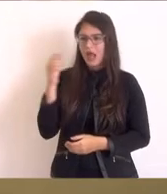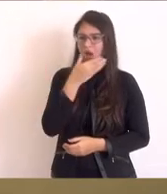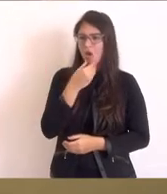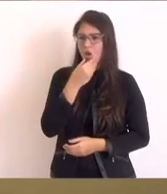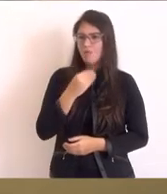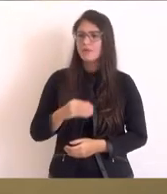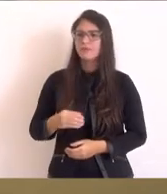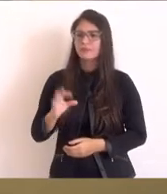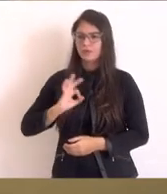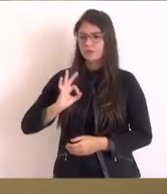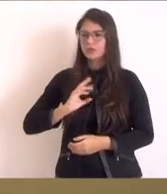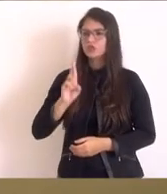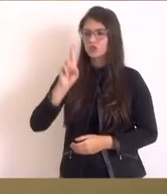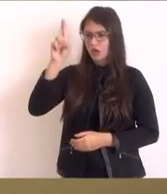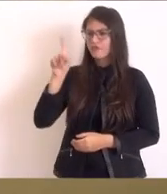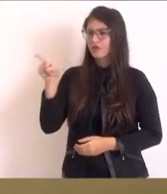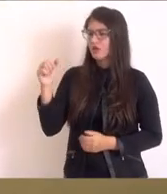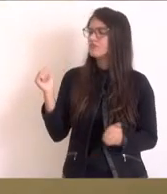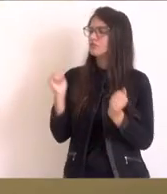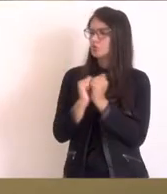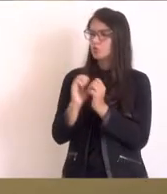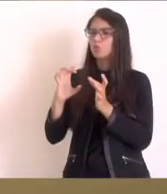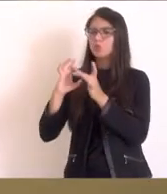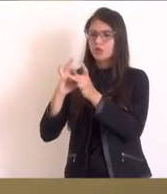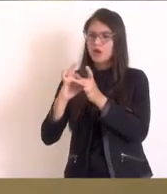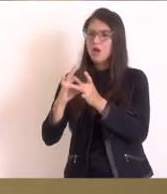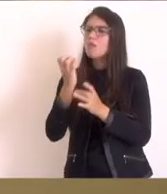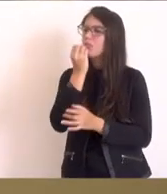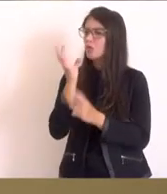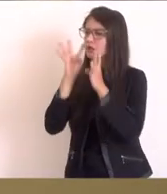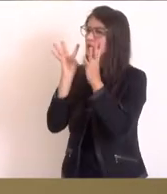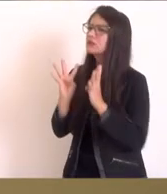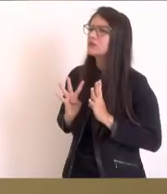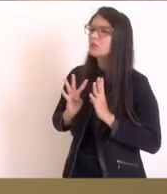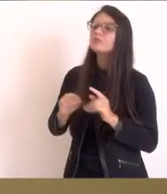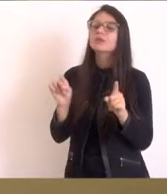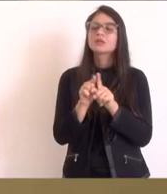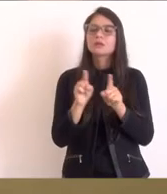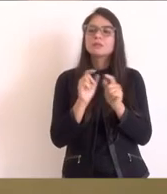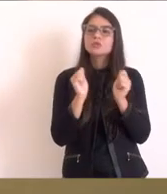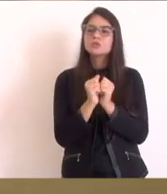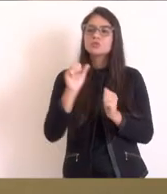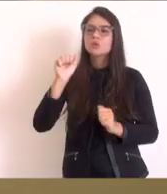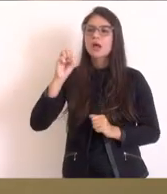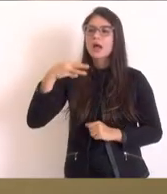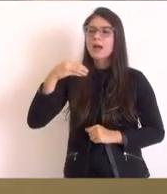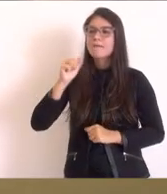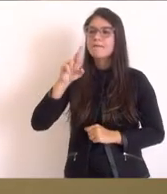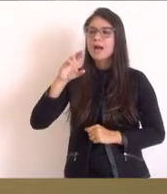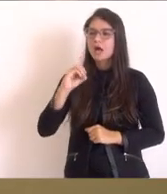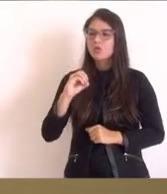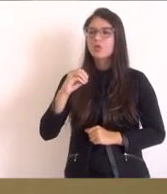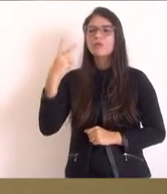parceiro, tem sido muito atencioso. Estão conosco também Amaro José, vereador